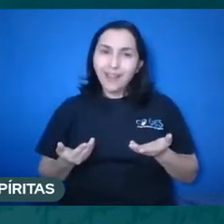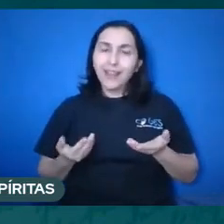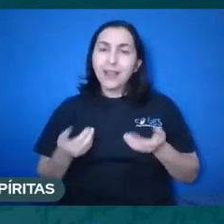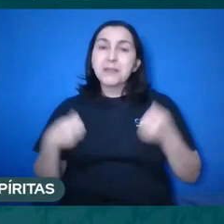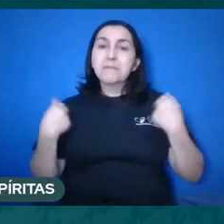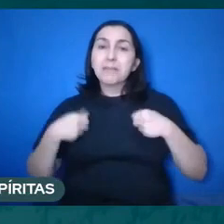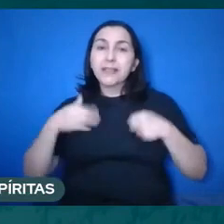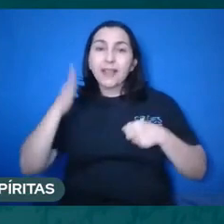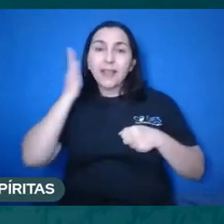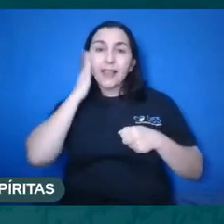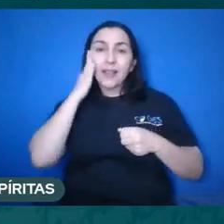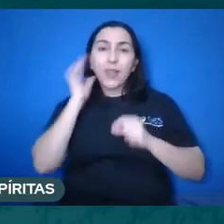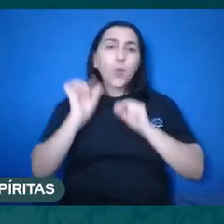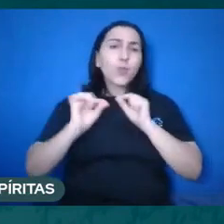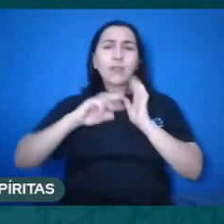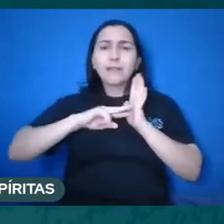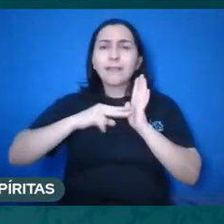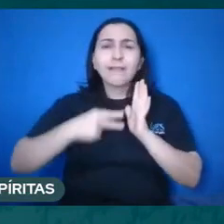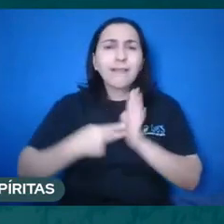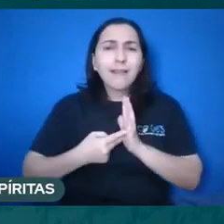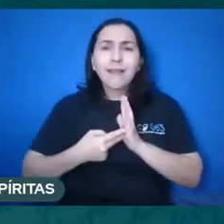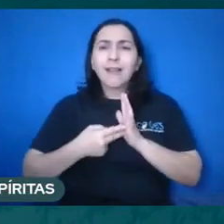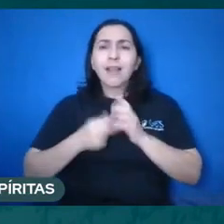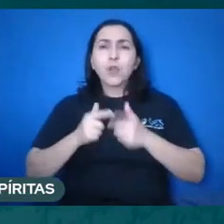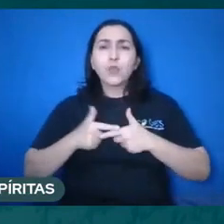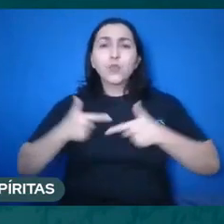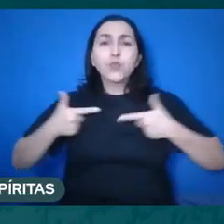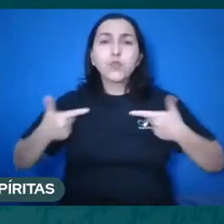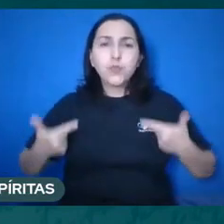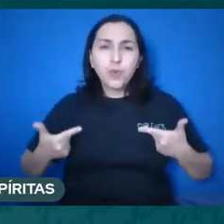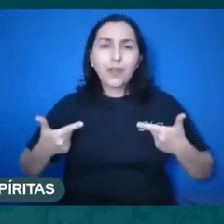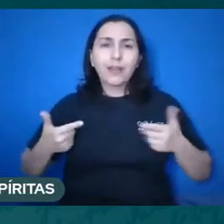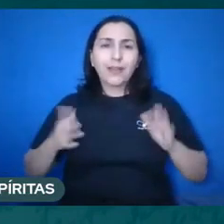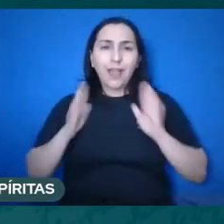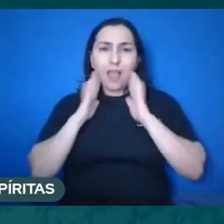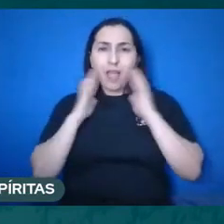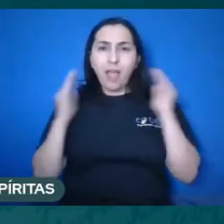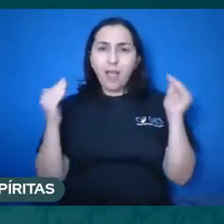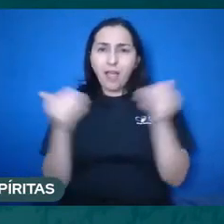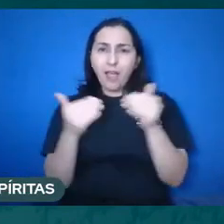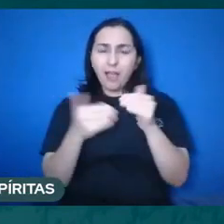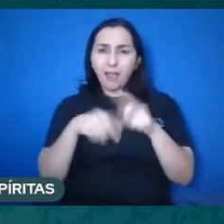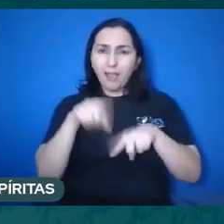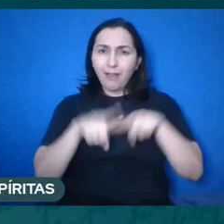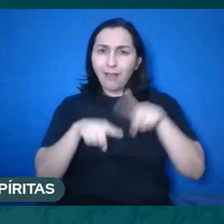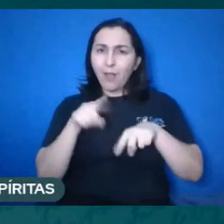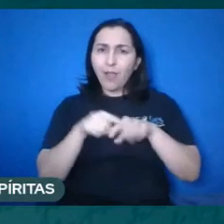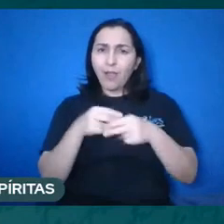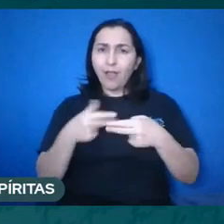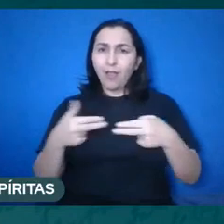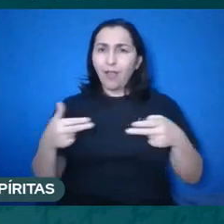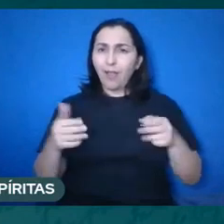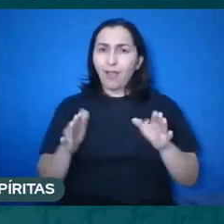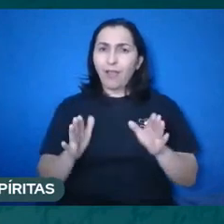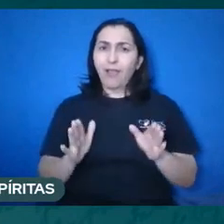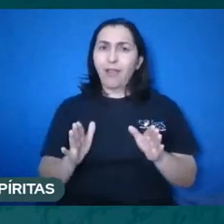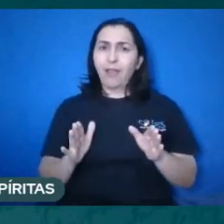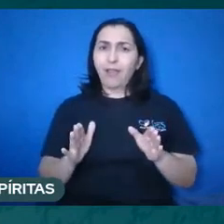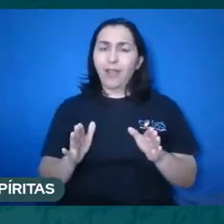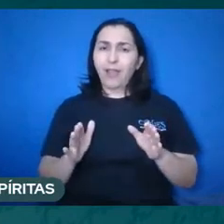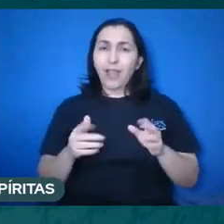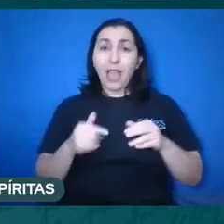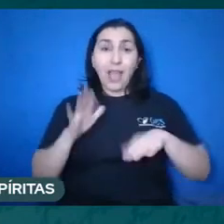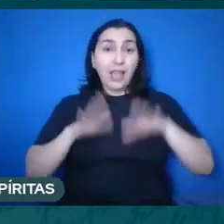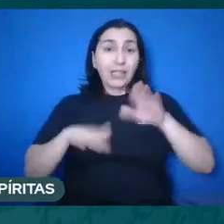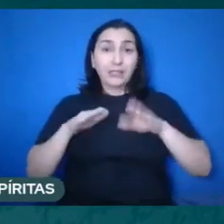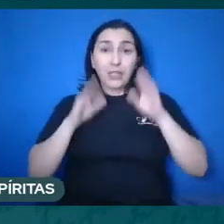prosperidade que a gente tem hoje em dia, tão focado só, tão só no sucesso